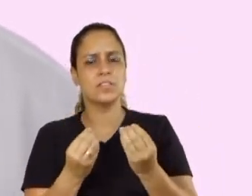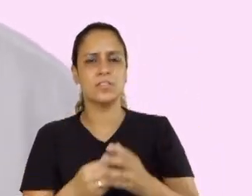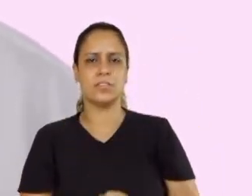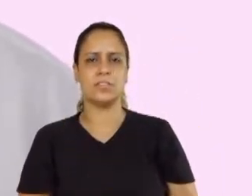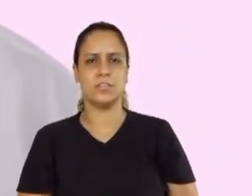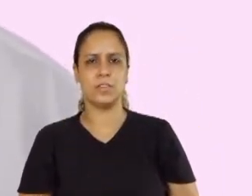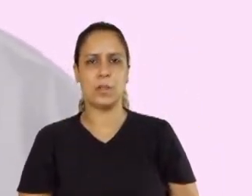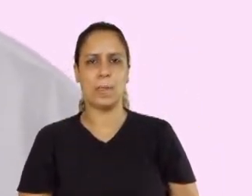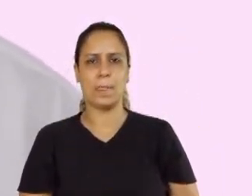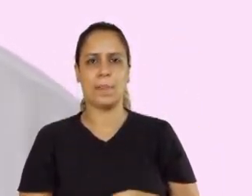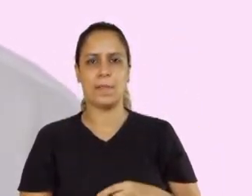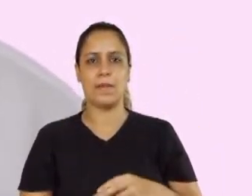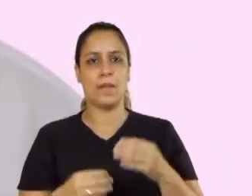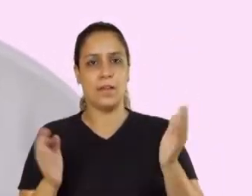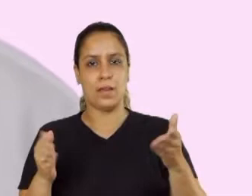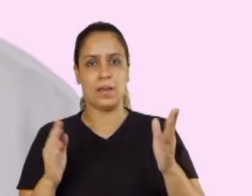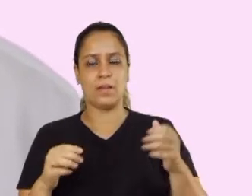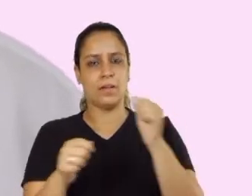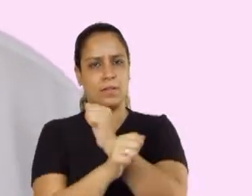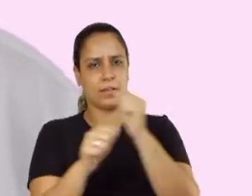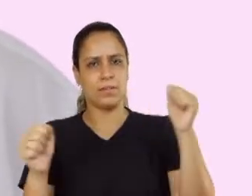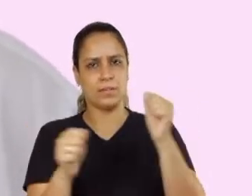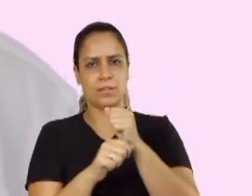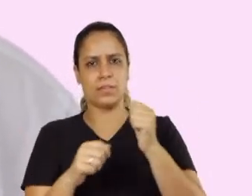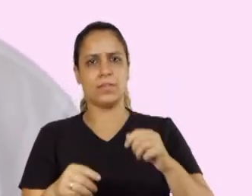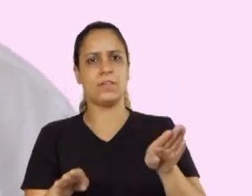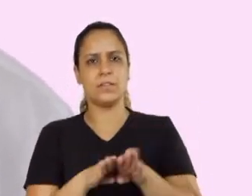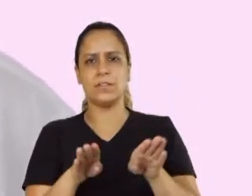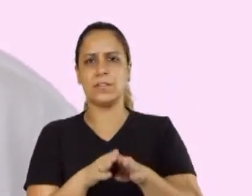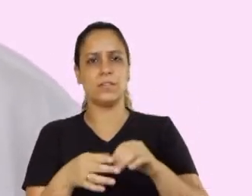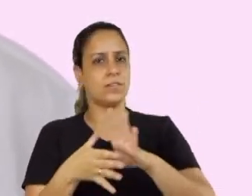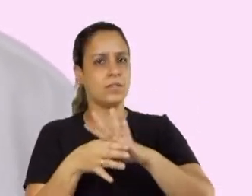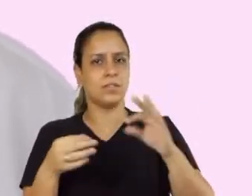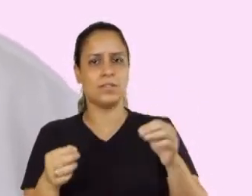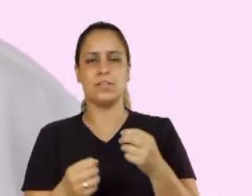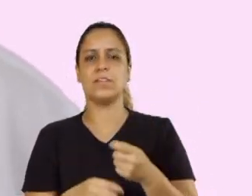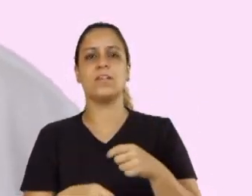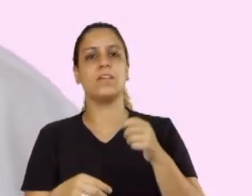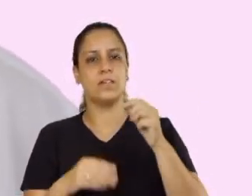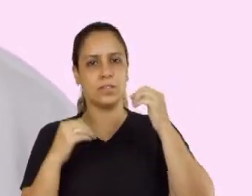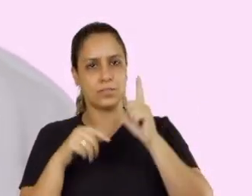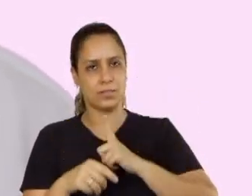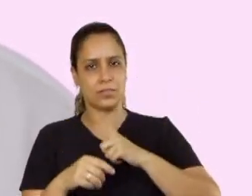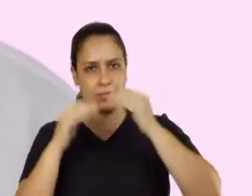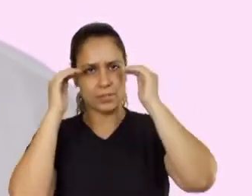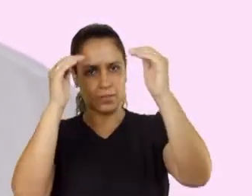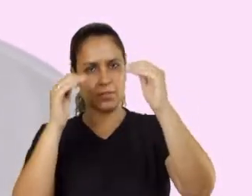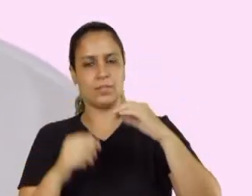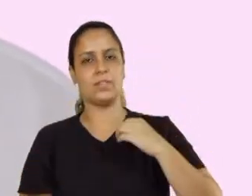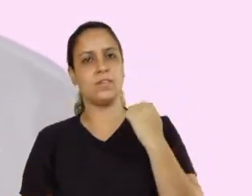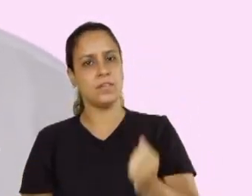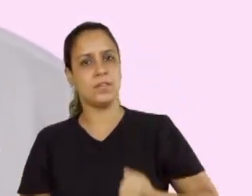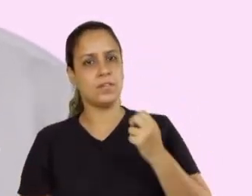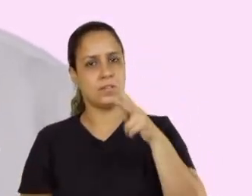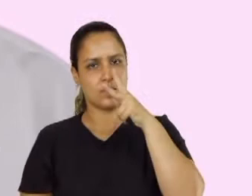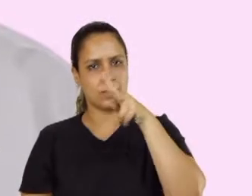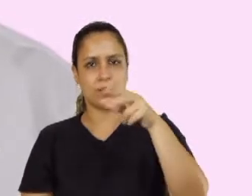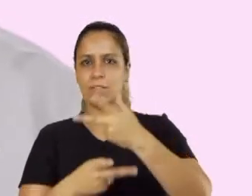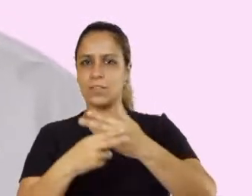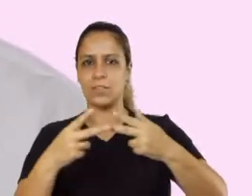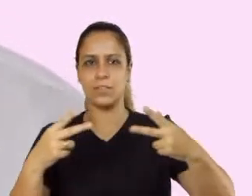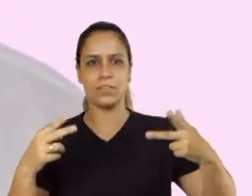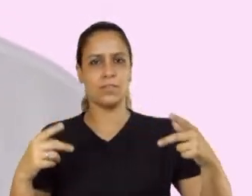deixou de funcionar. As modalidades de competição também deixaram de receber atenção e